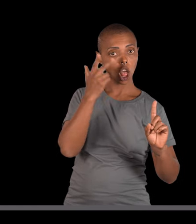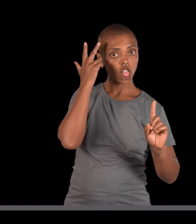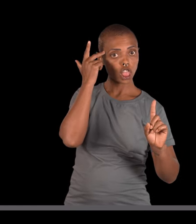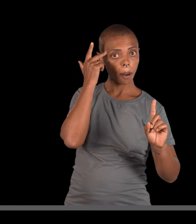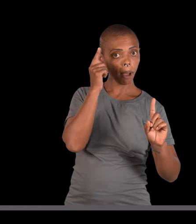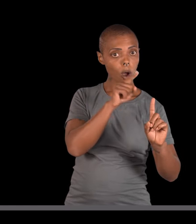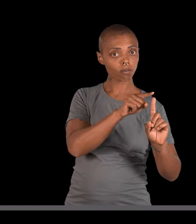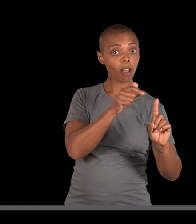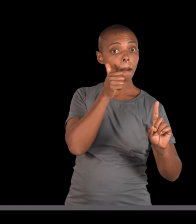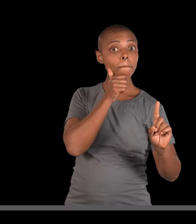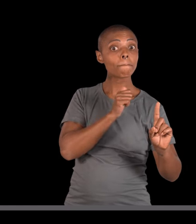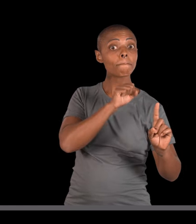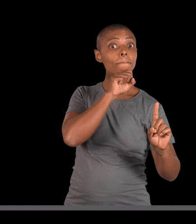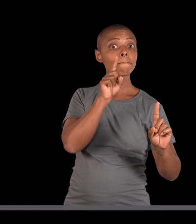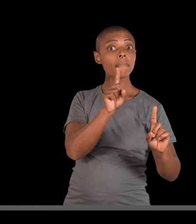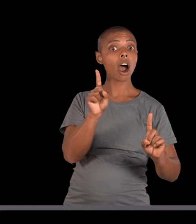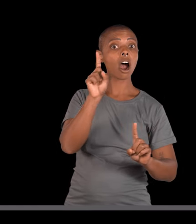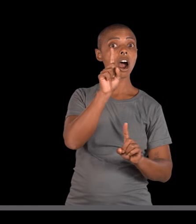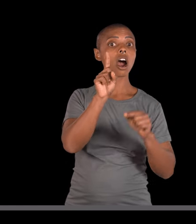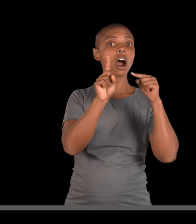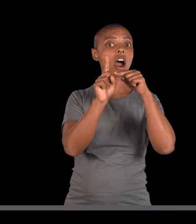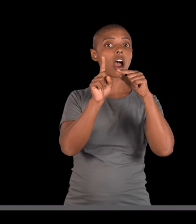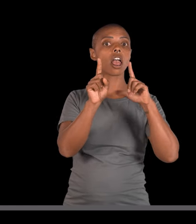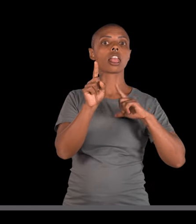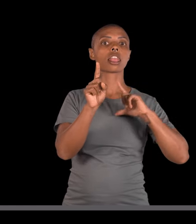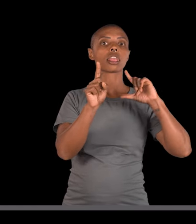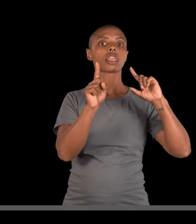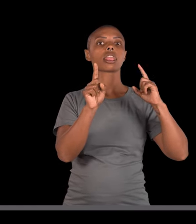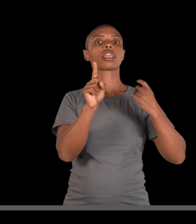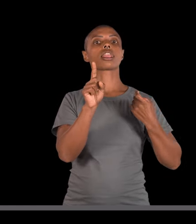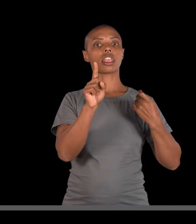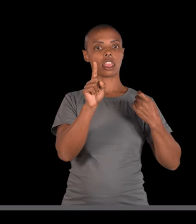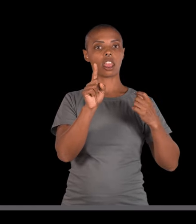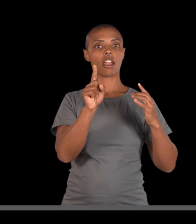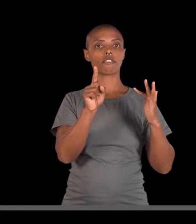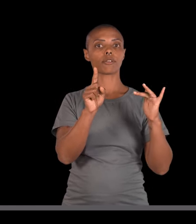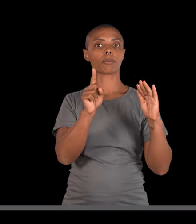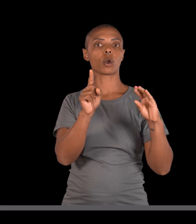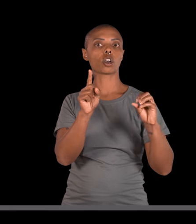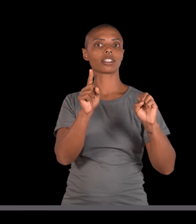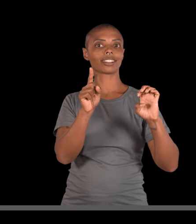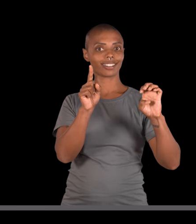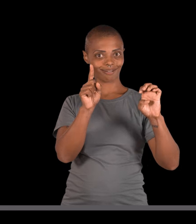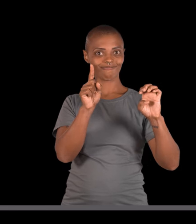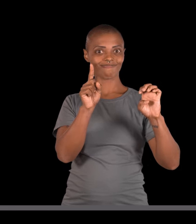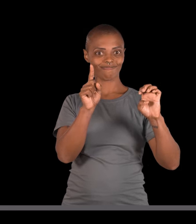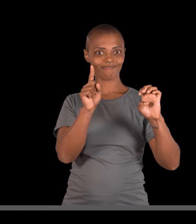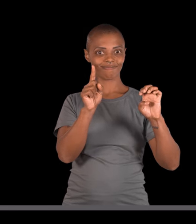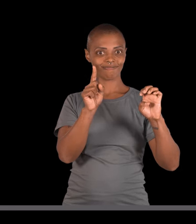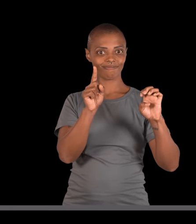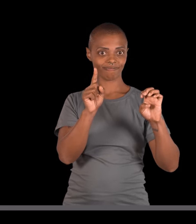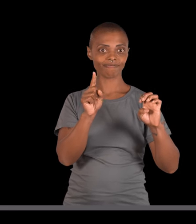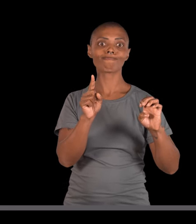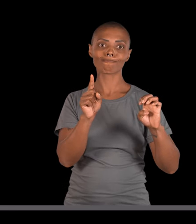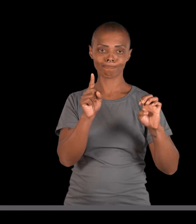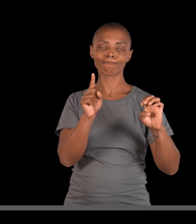mãe do nosso amigo, ela tinha fibrose cística,